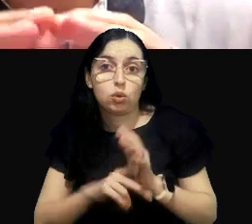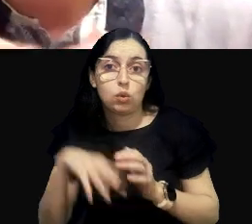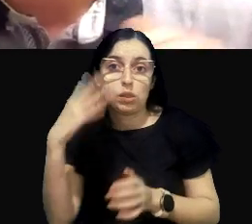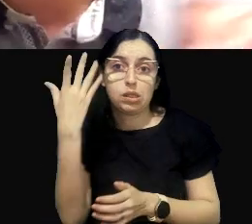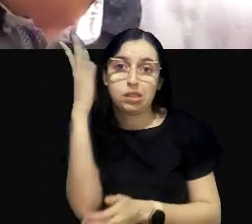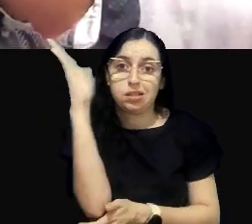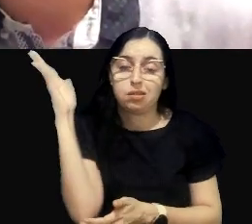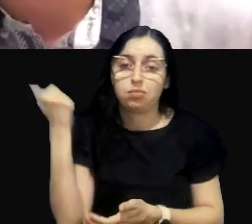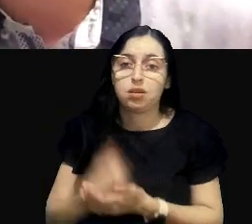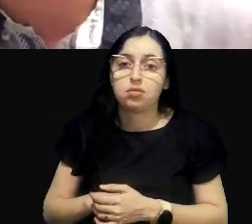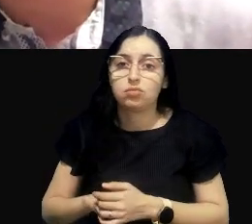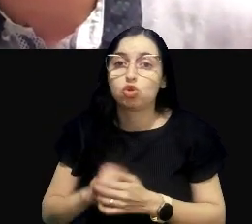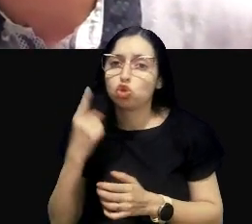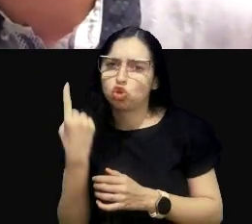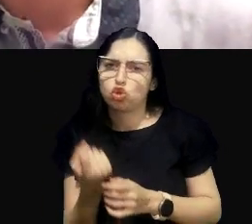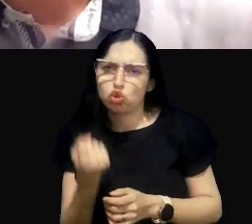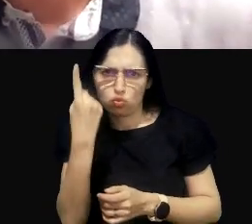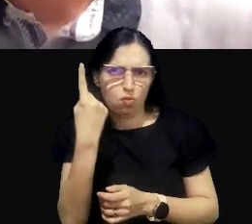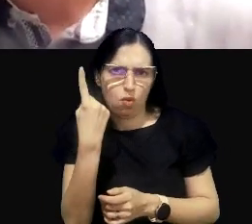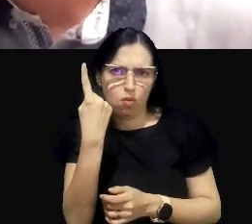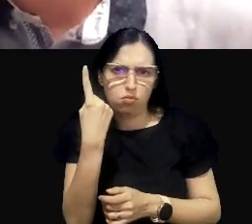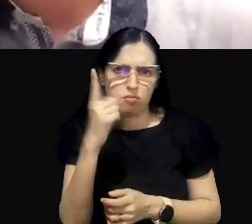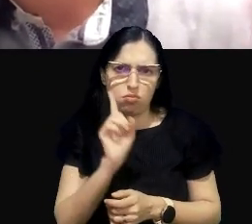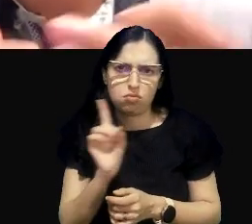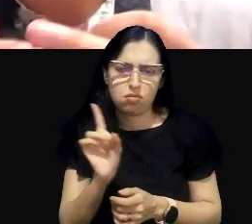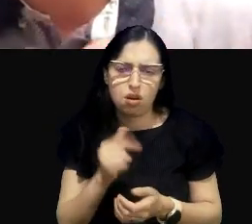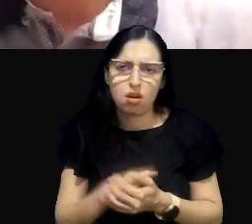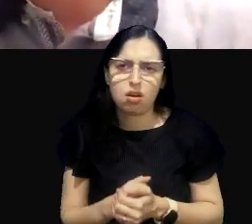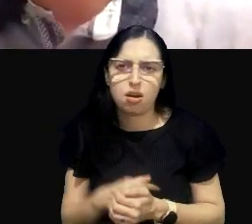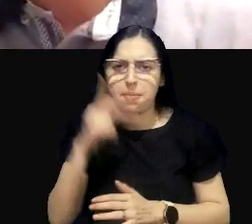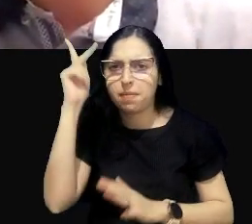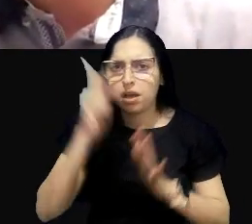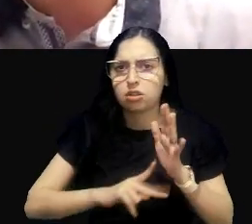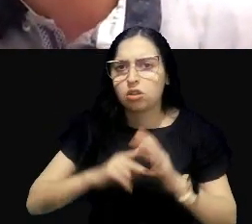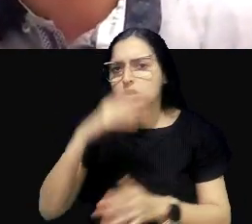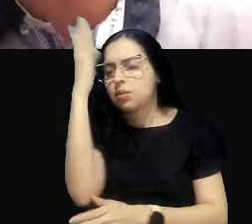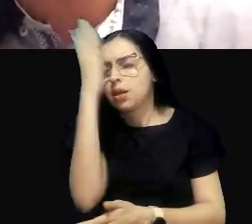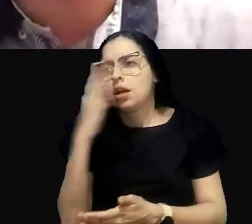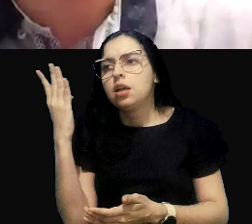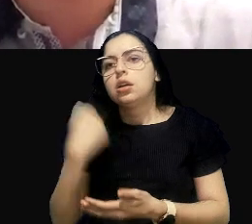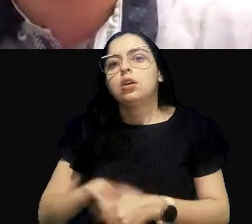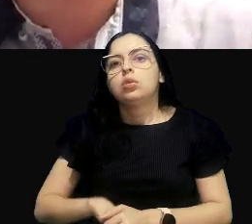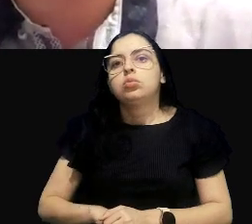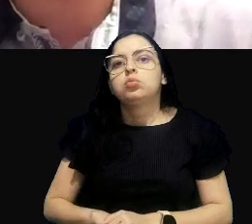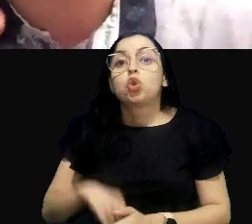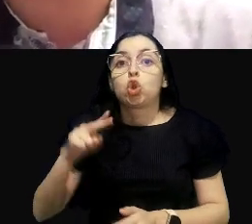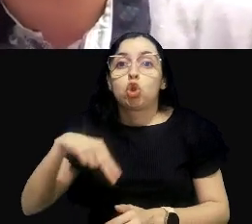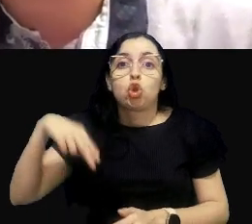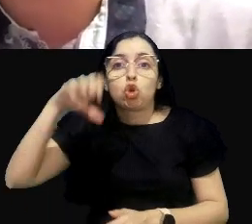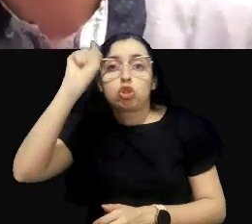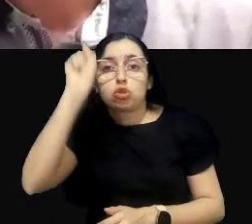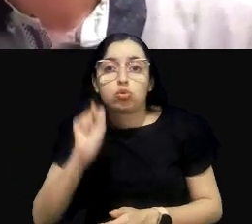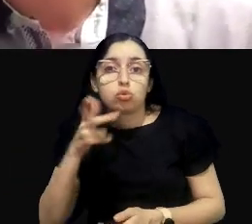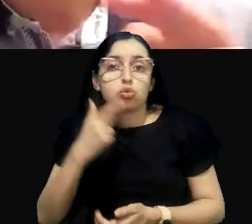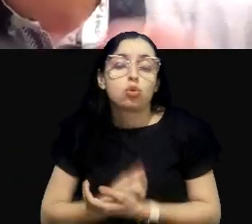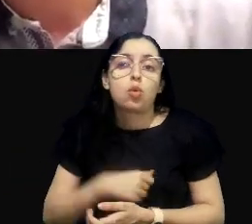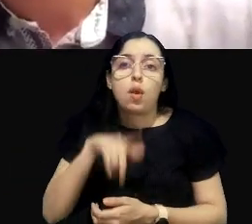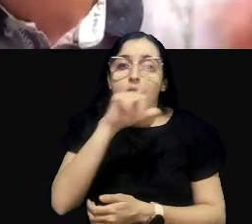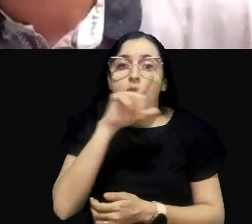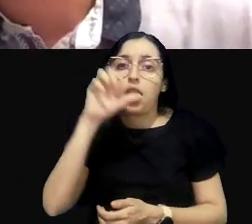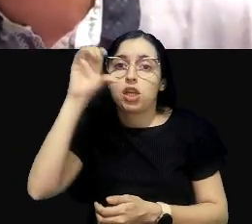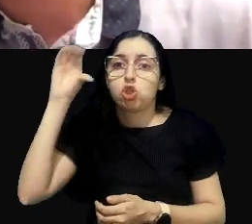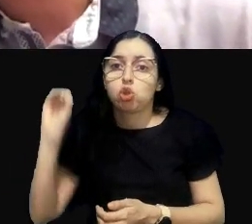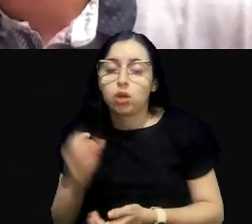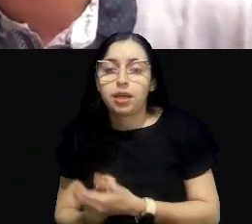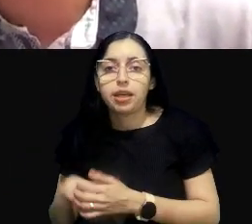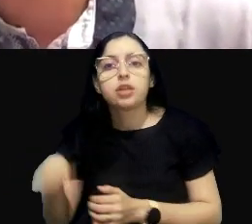um sarrafo único, digamos assim, que defina padrões para o Brasil inteiro, de norte a sul, de leste a oeste, seria a gente